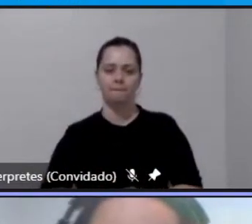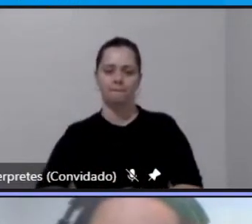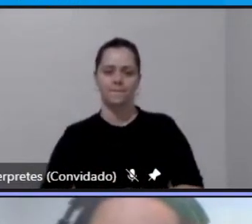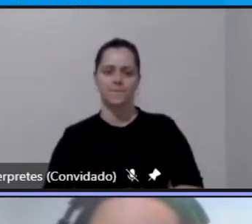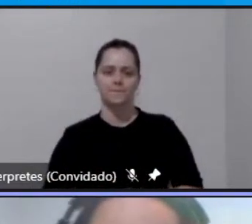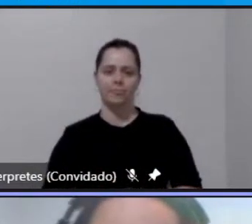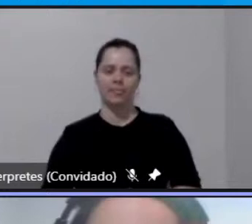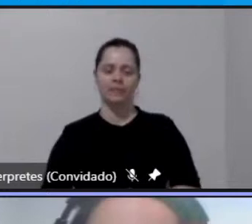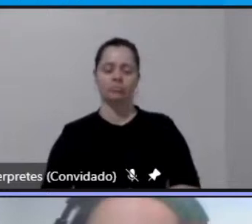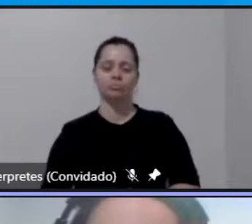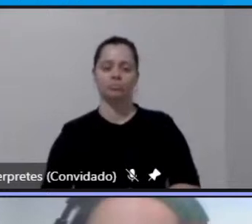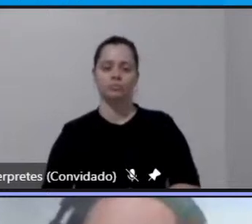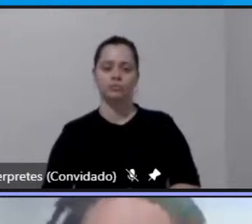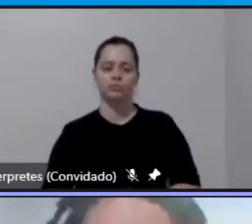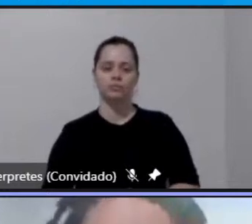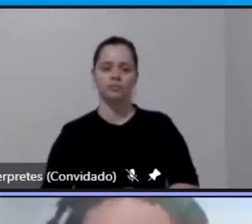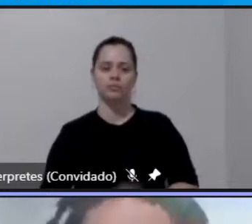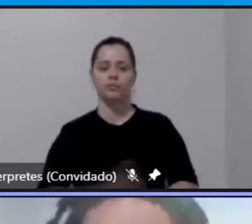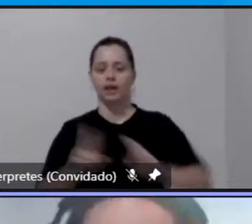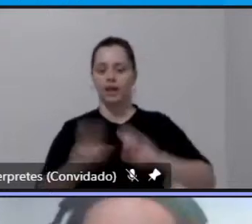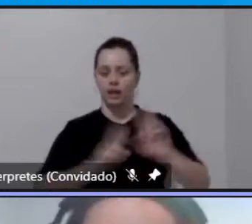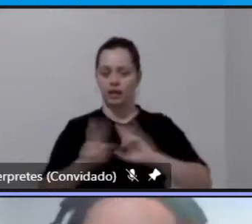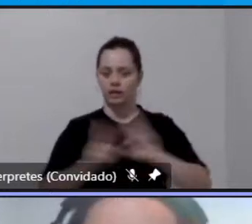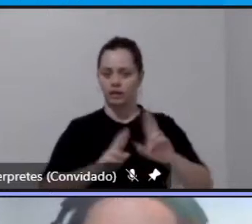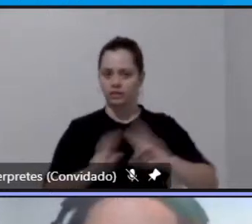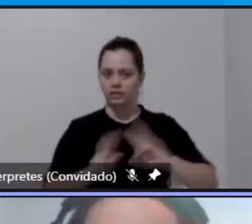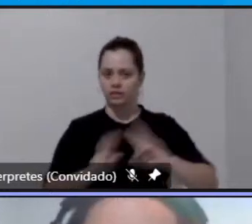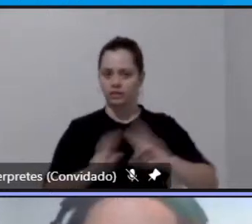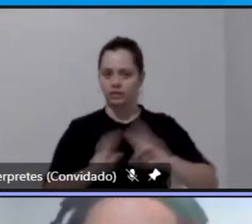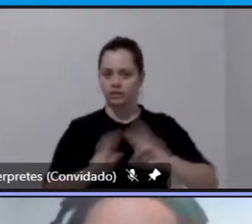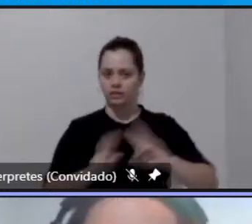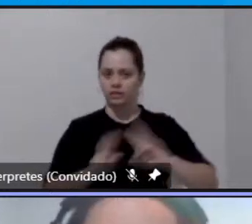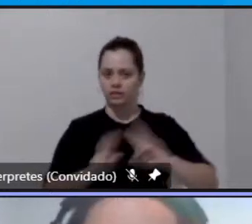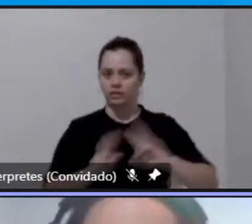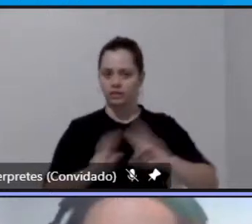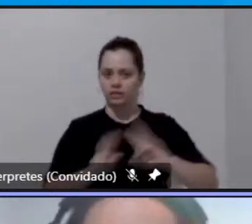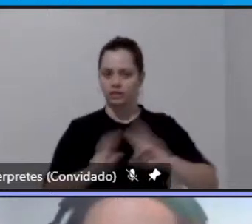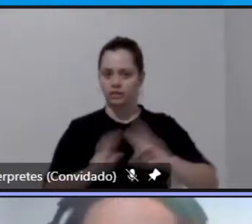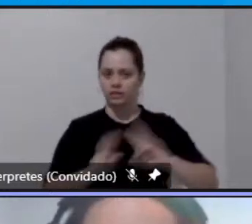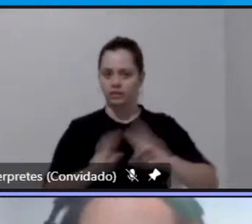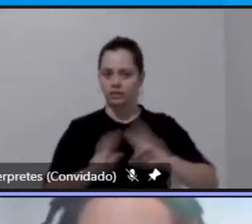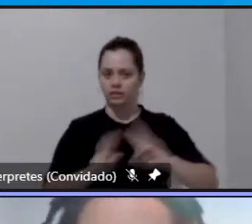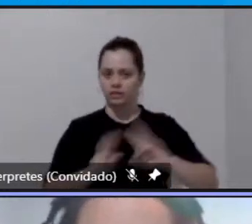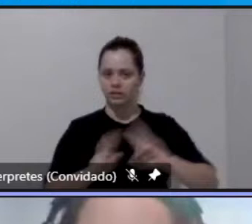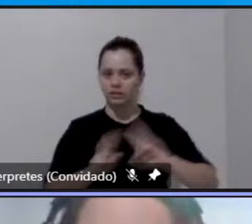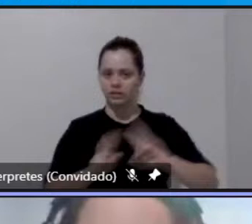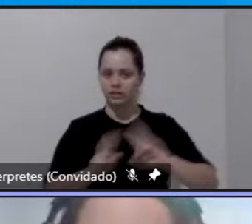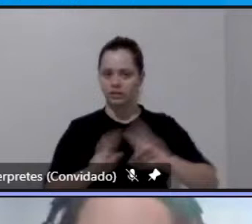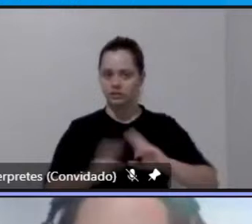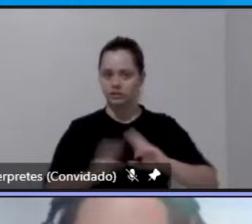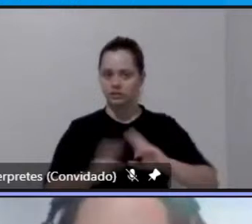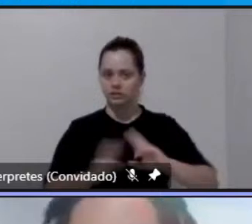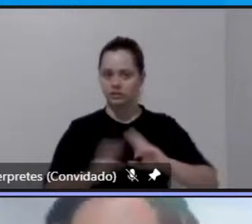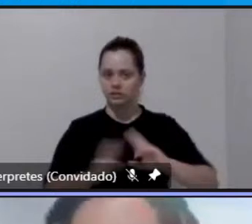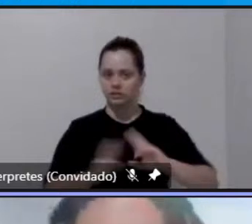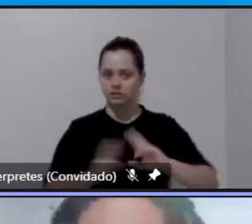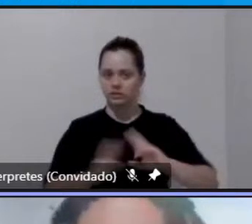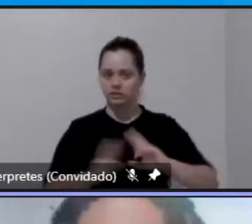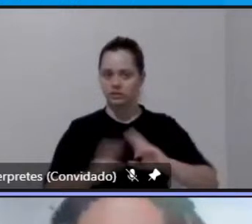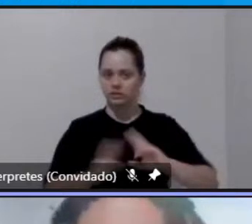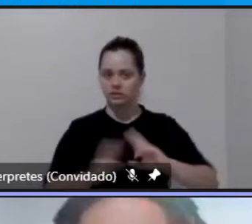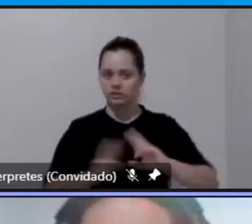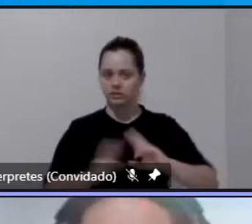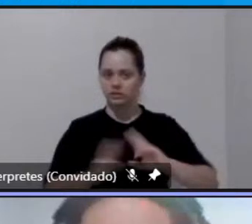em relação aos modos de viagem a pesquisa da MTU apontou como o principal